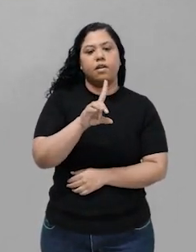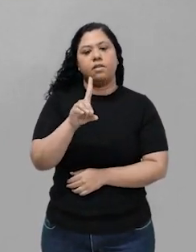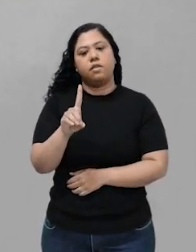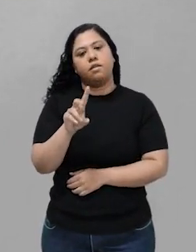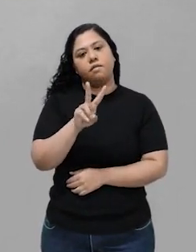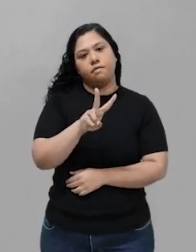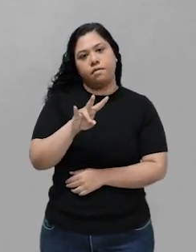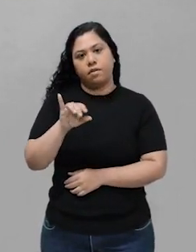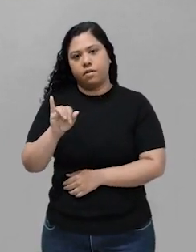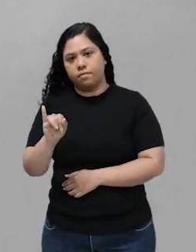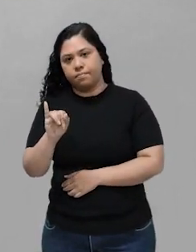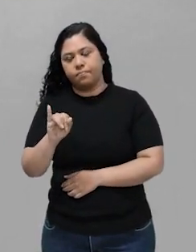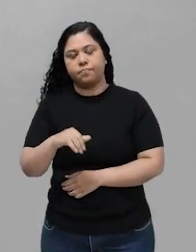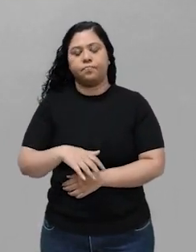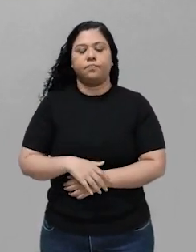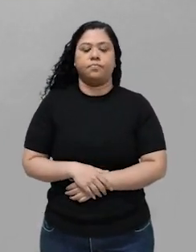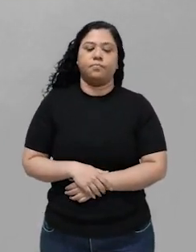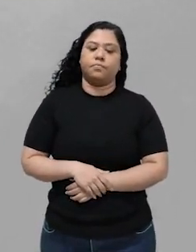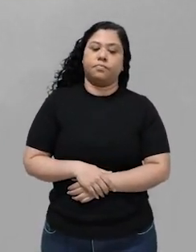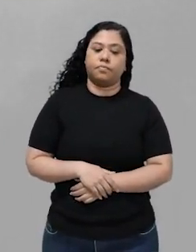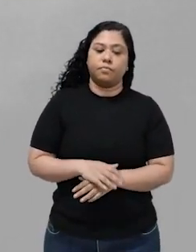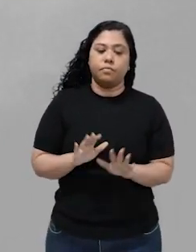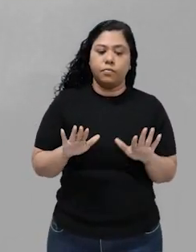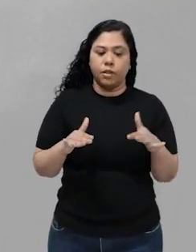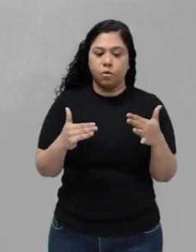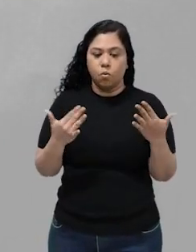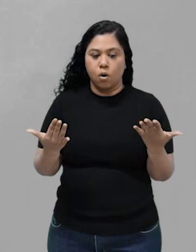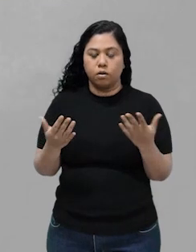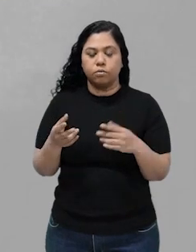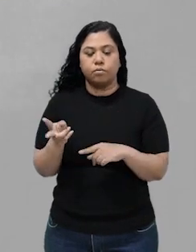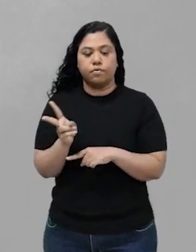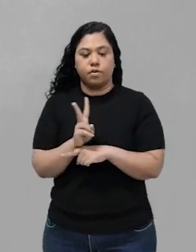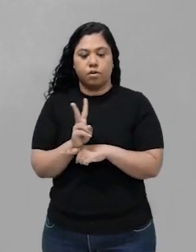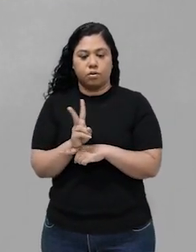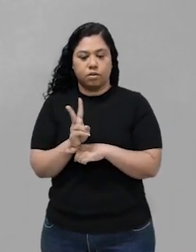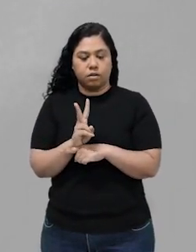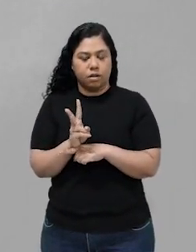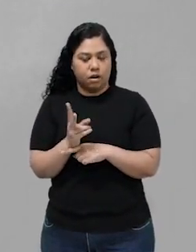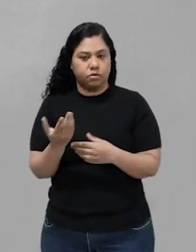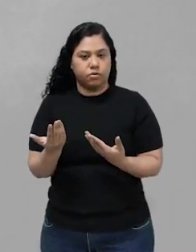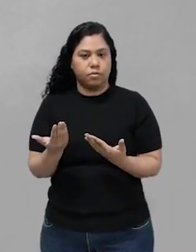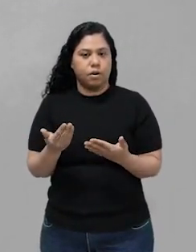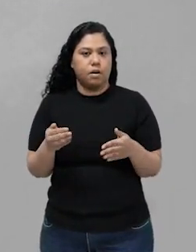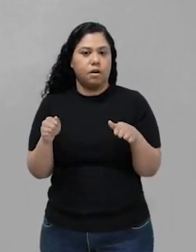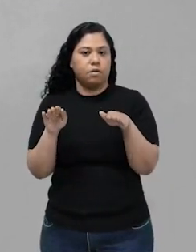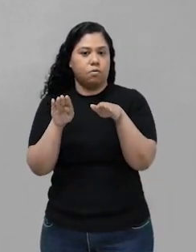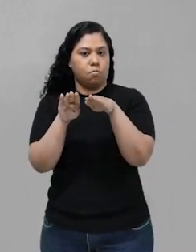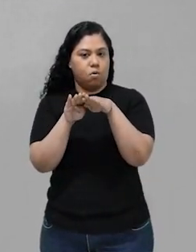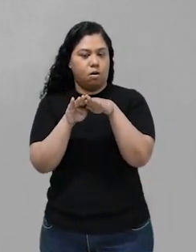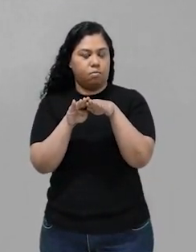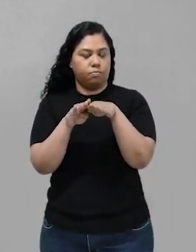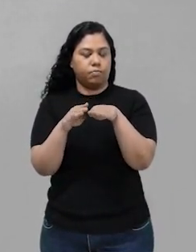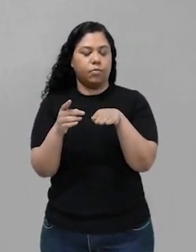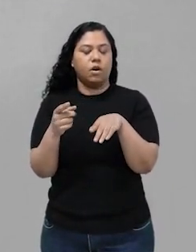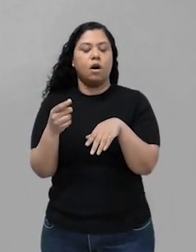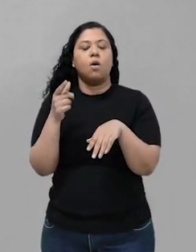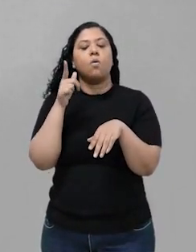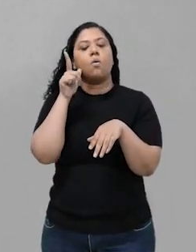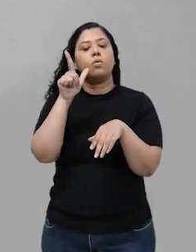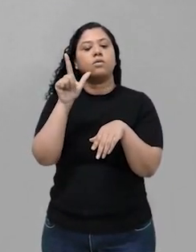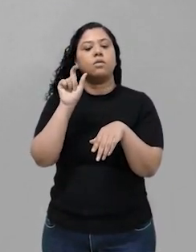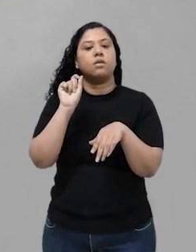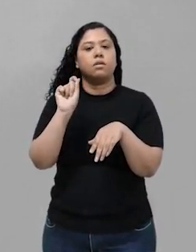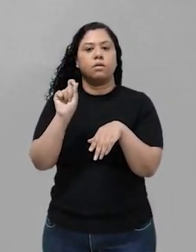da reação inversa, certo? Quando essas velocidades se igualarem, eu cheguei ao equilíbrio.